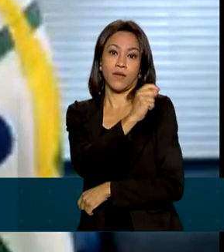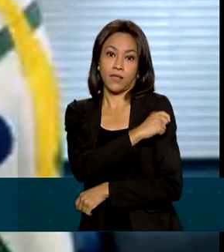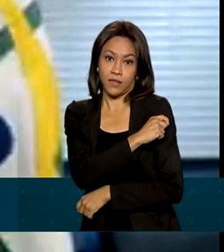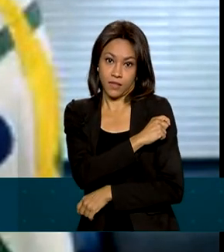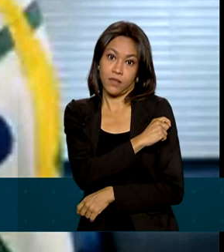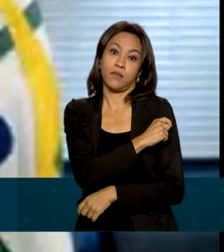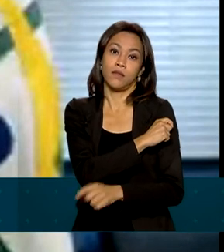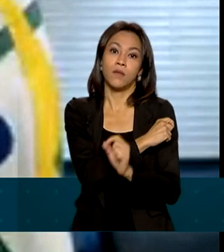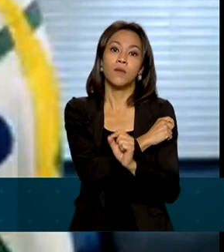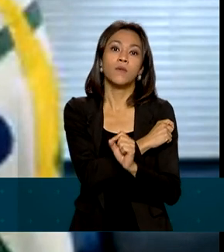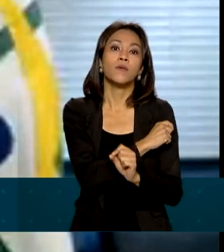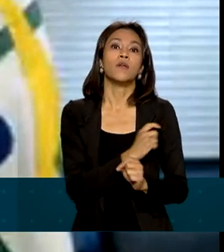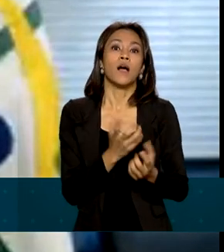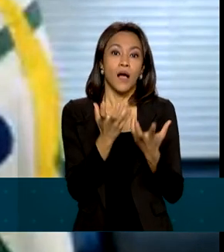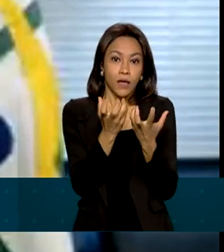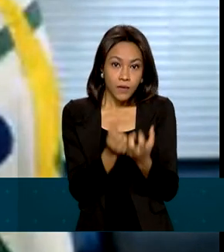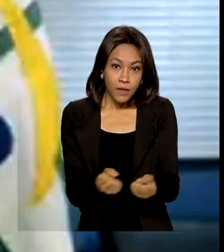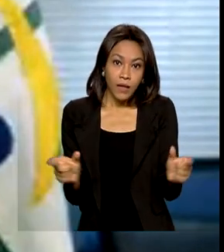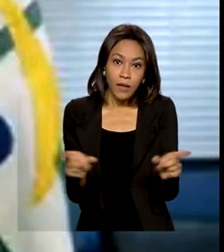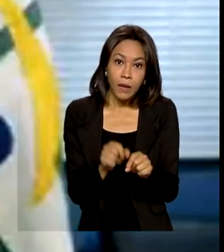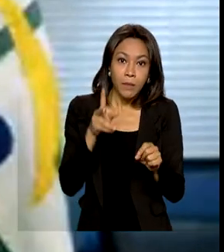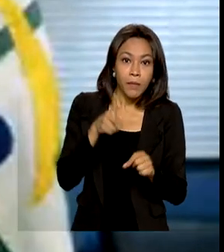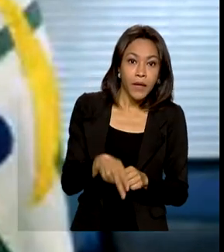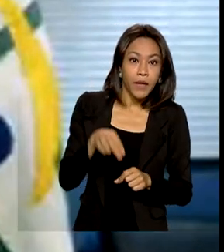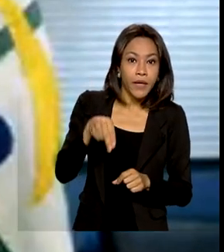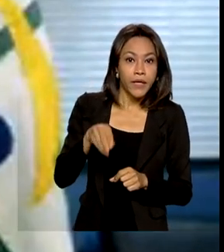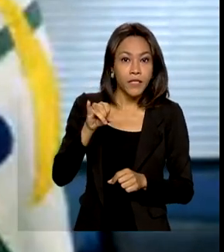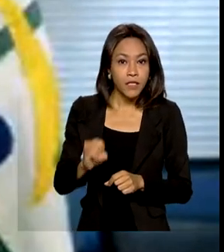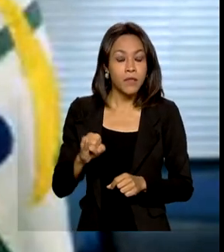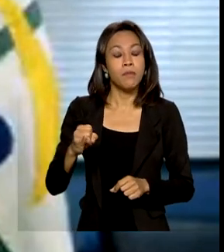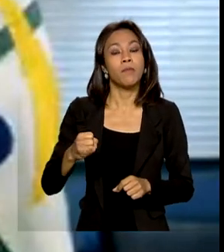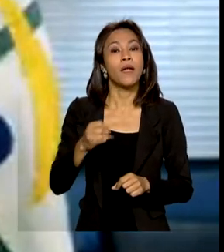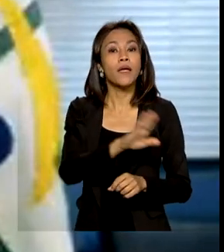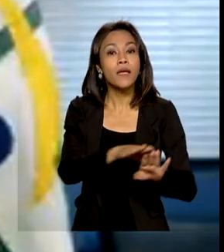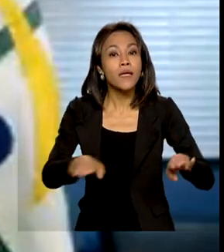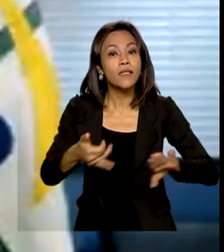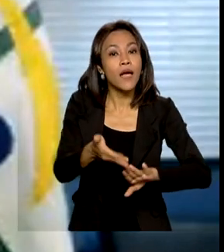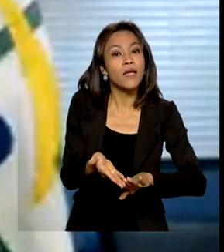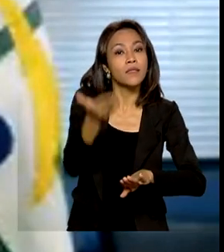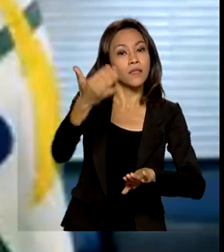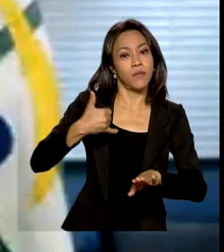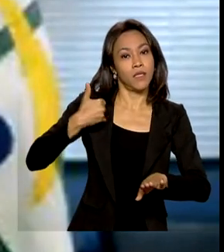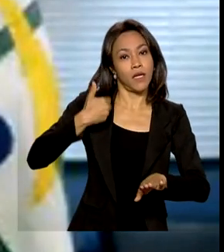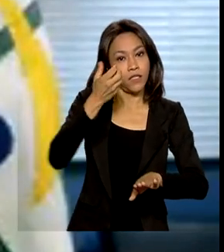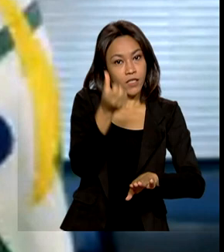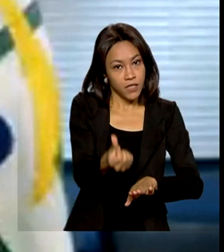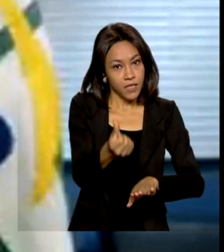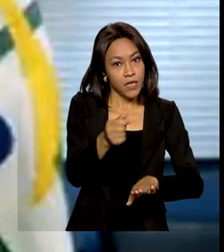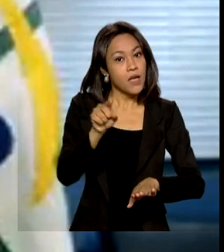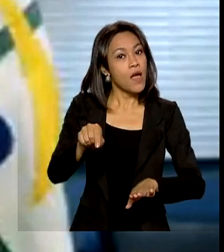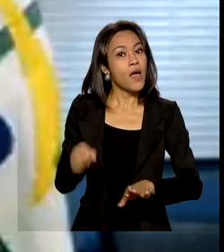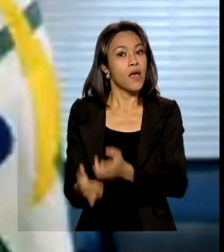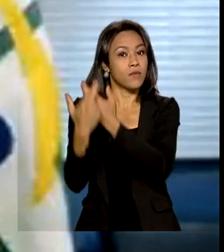adotada pelo PNI para crianças acima de 6 anos é do Ministério da Saúde.